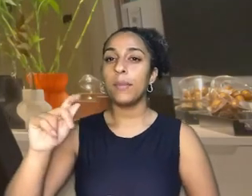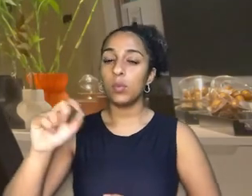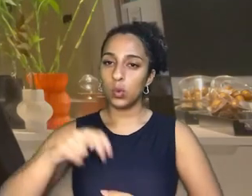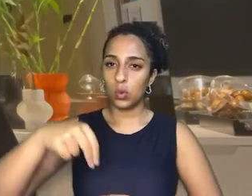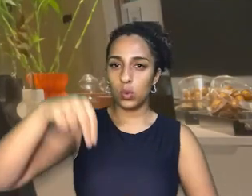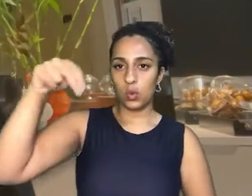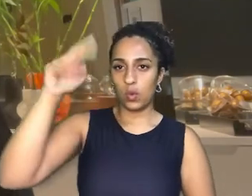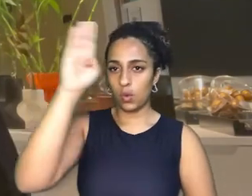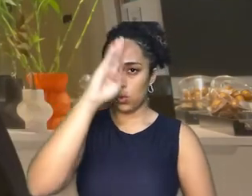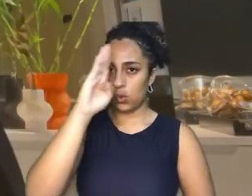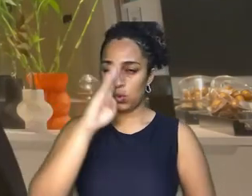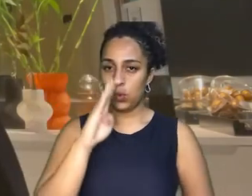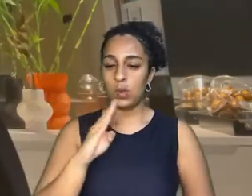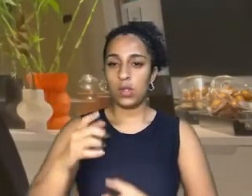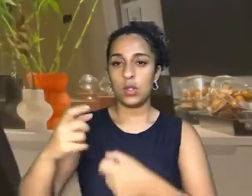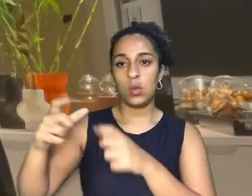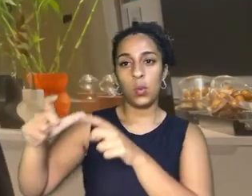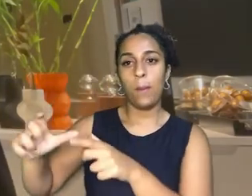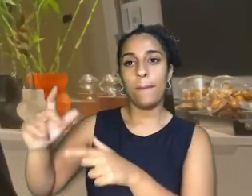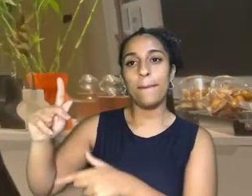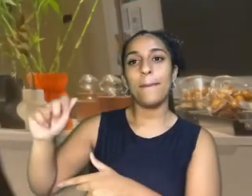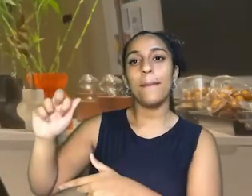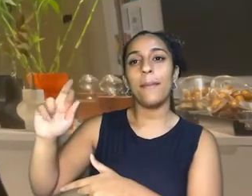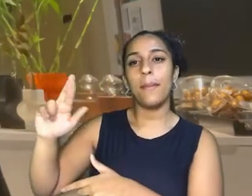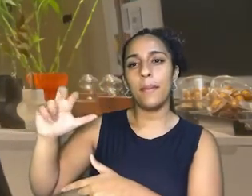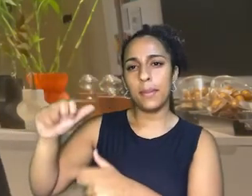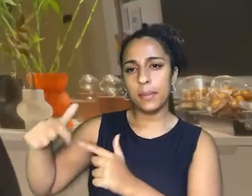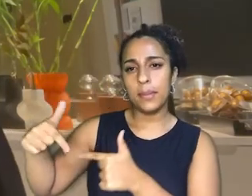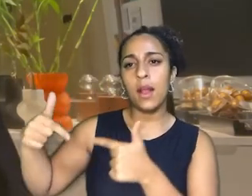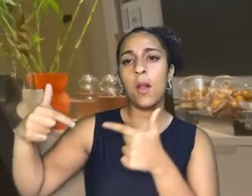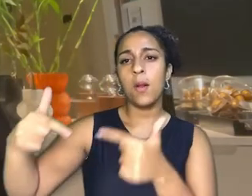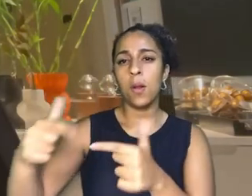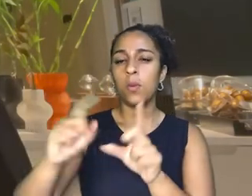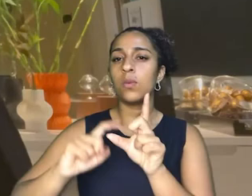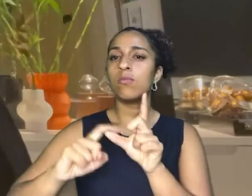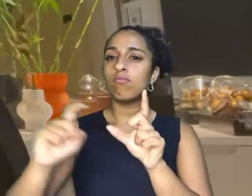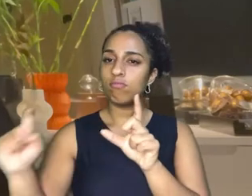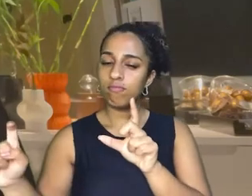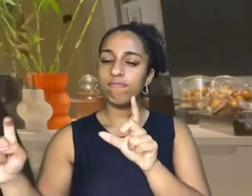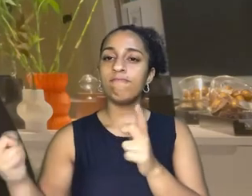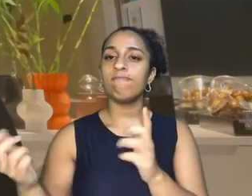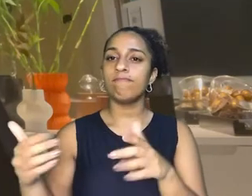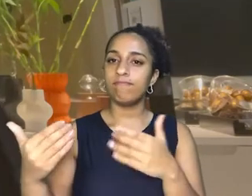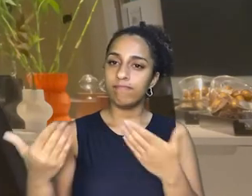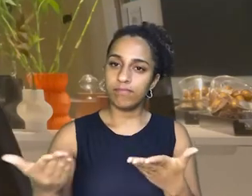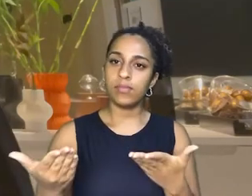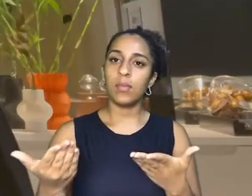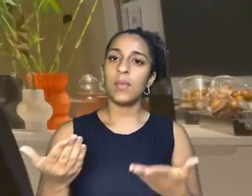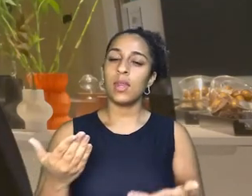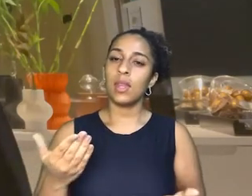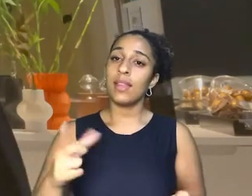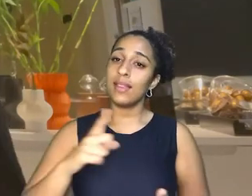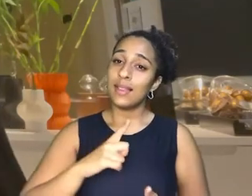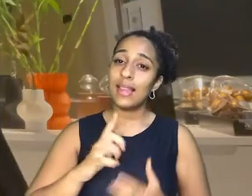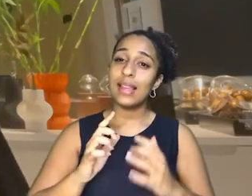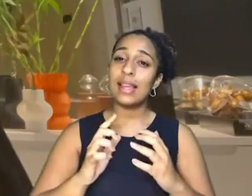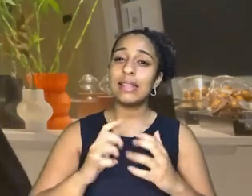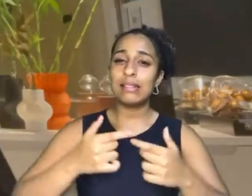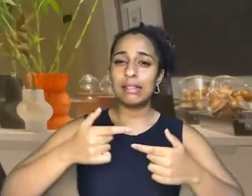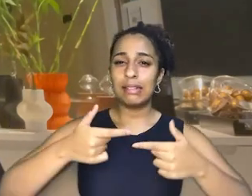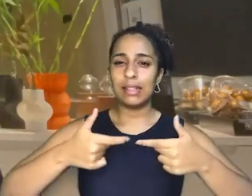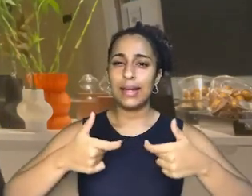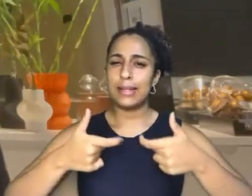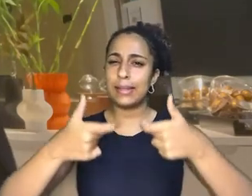do Brasil, na região do Pará, na luta pela independência. Então, a gente tem guerra na